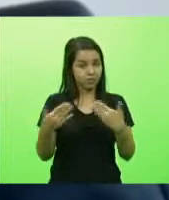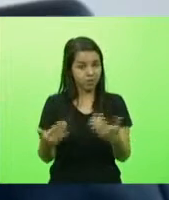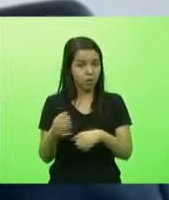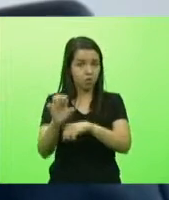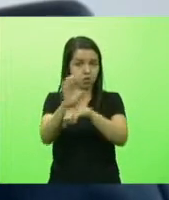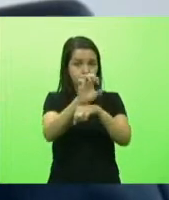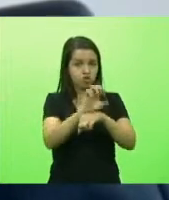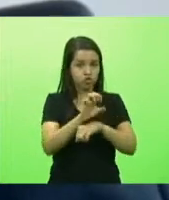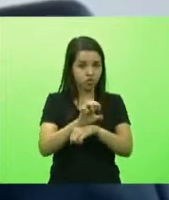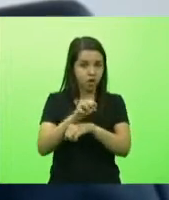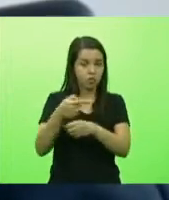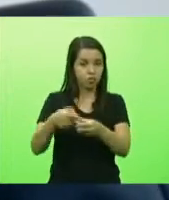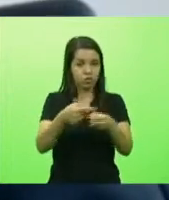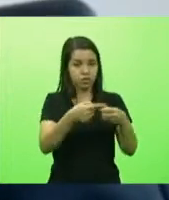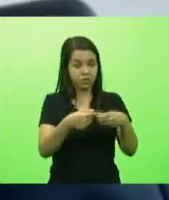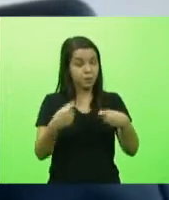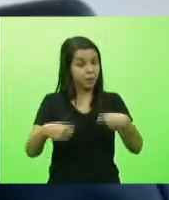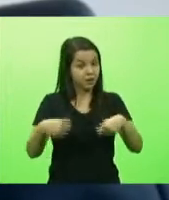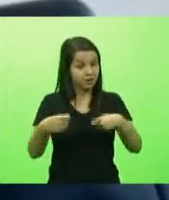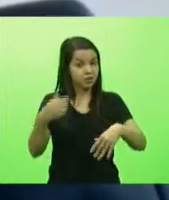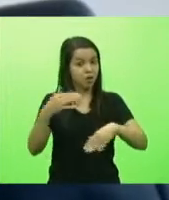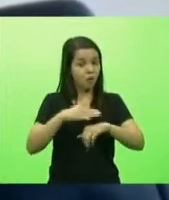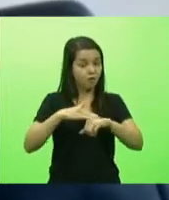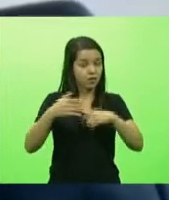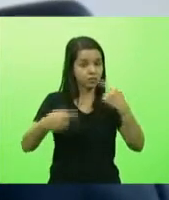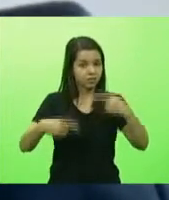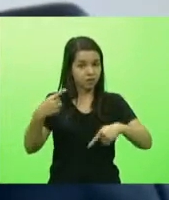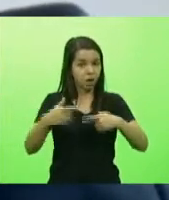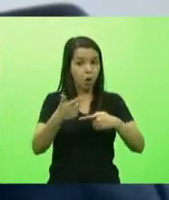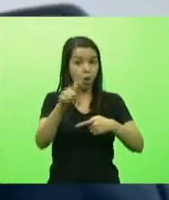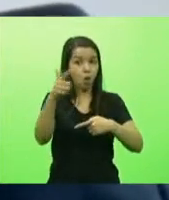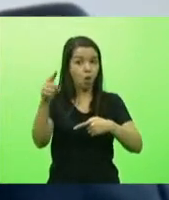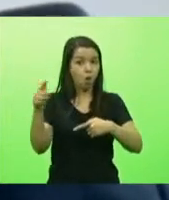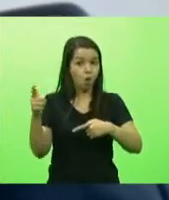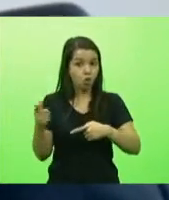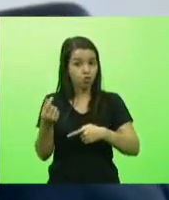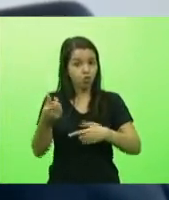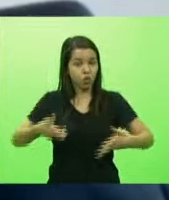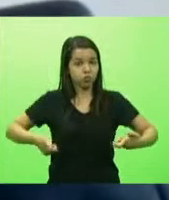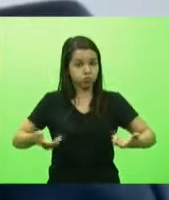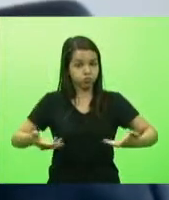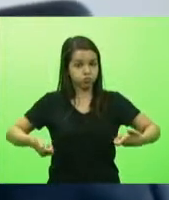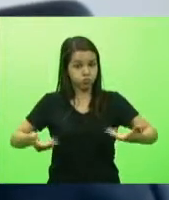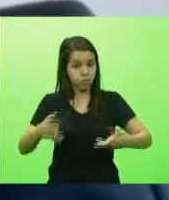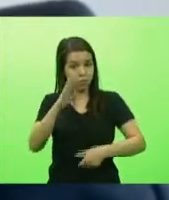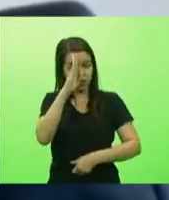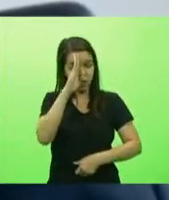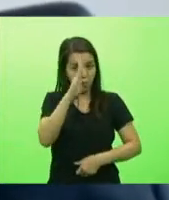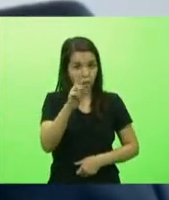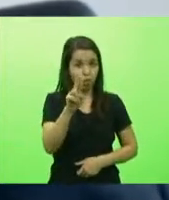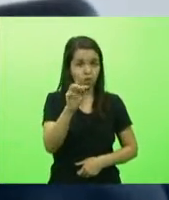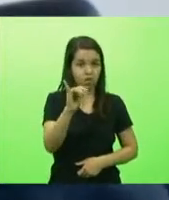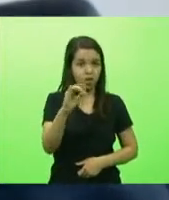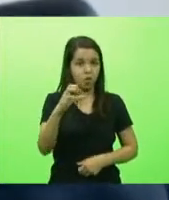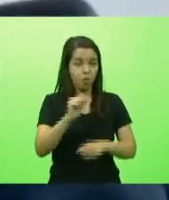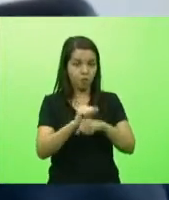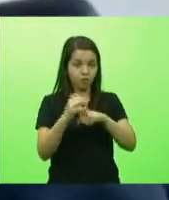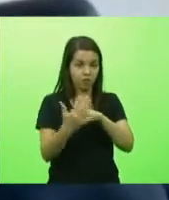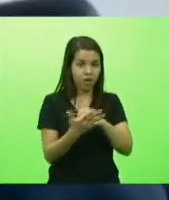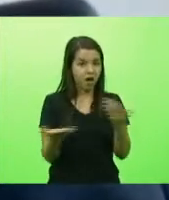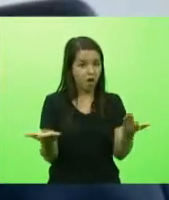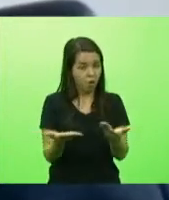sobre outros custeios principalmente UTI Covid que nesse momento é mais preocupante já já visto o que está acontecendo em Chapecó